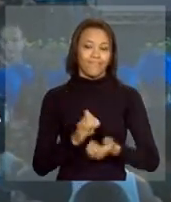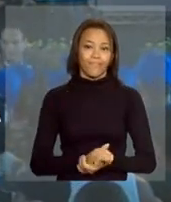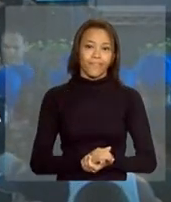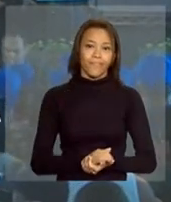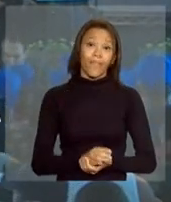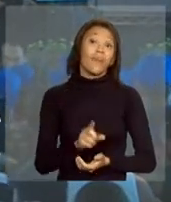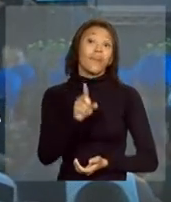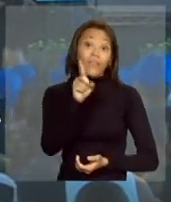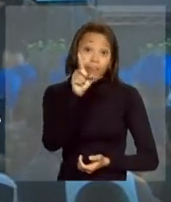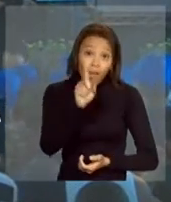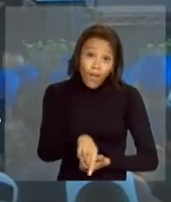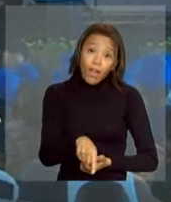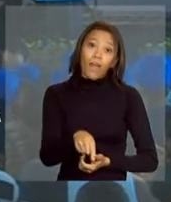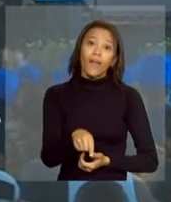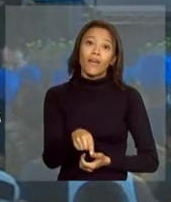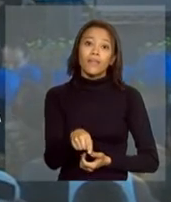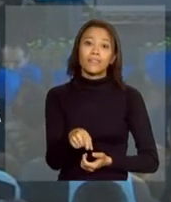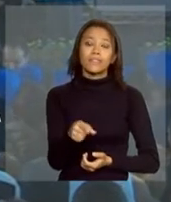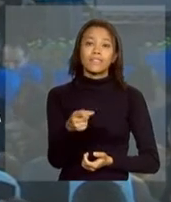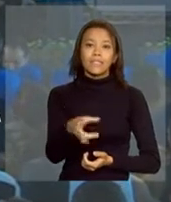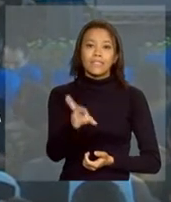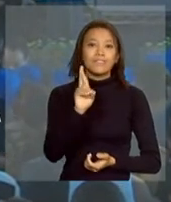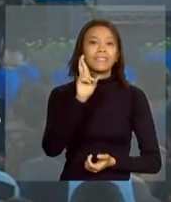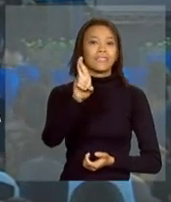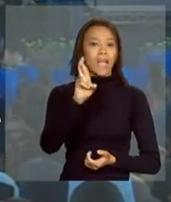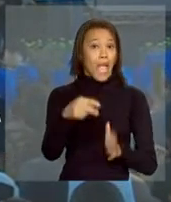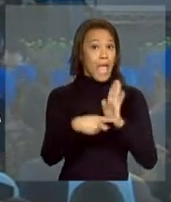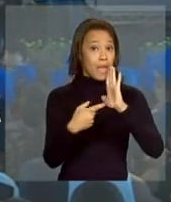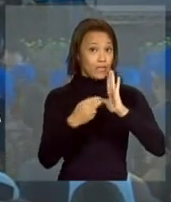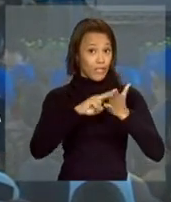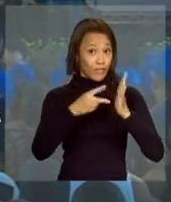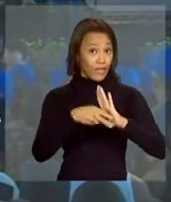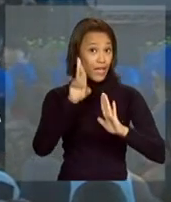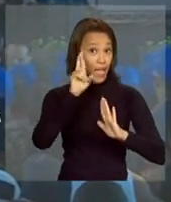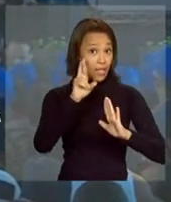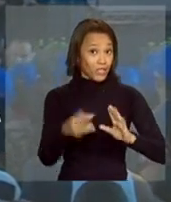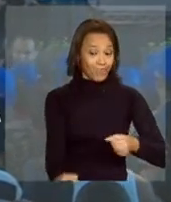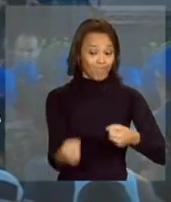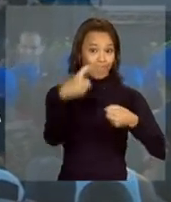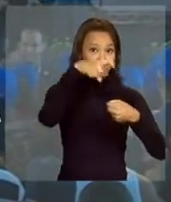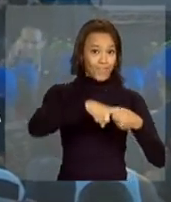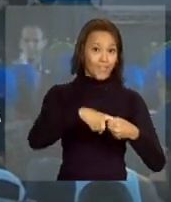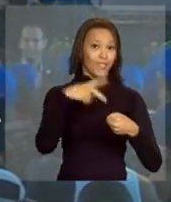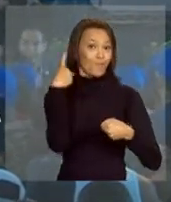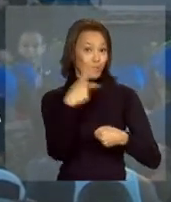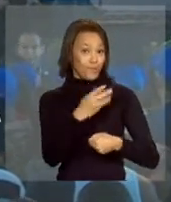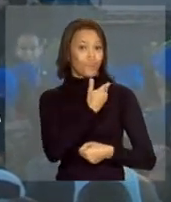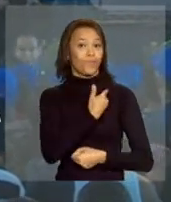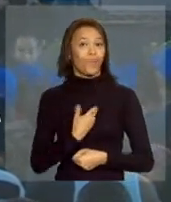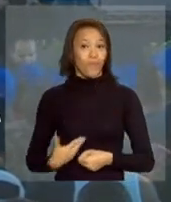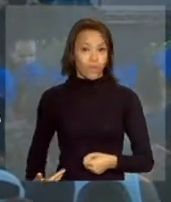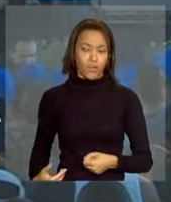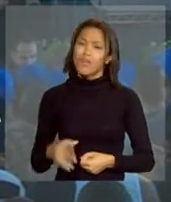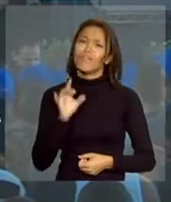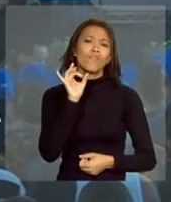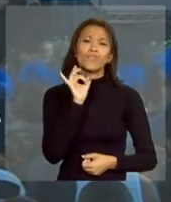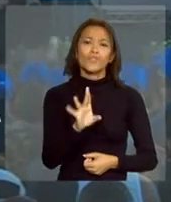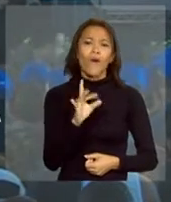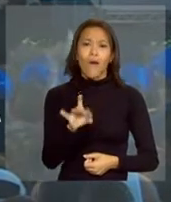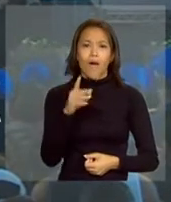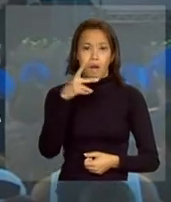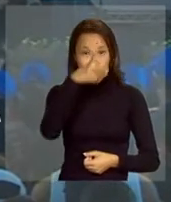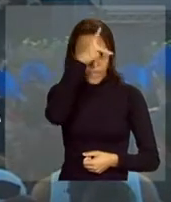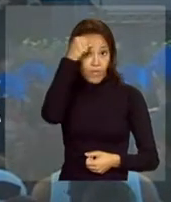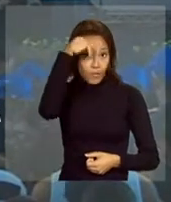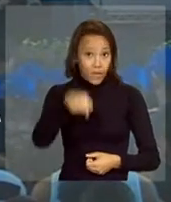exatamente o símbolo da parceria que existe do seu governo, não só com a Prefeitura de São